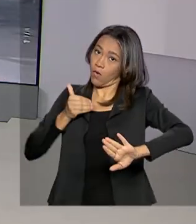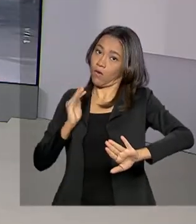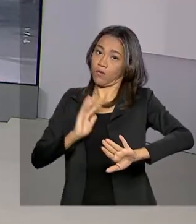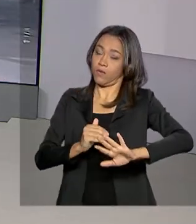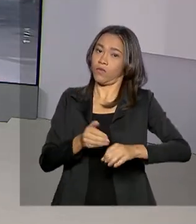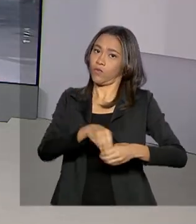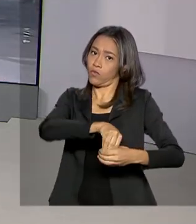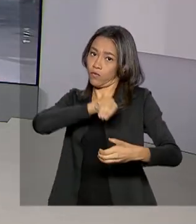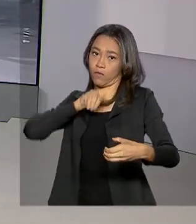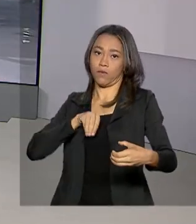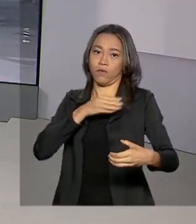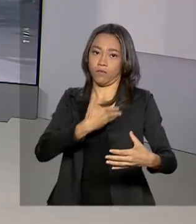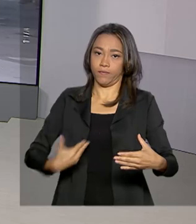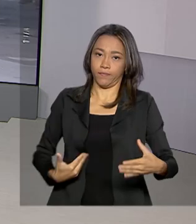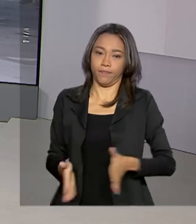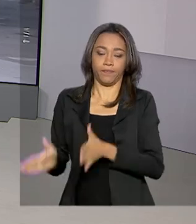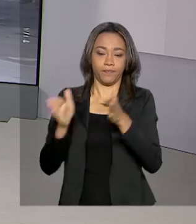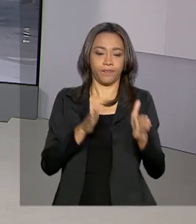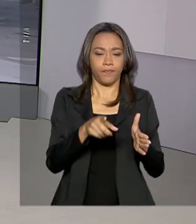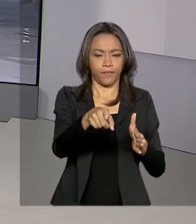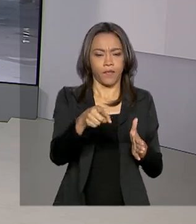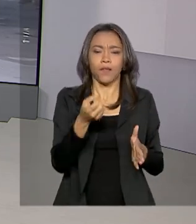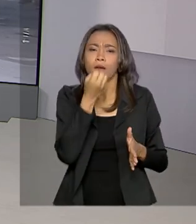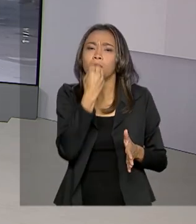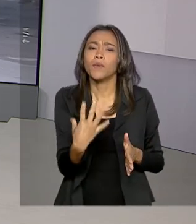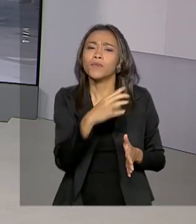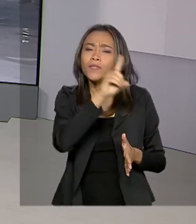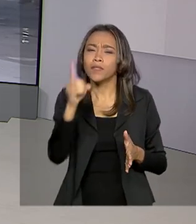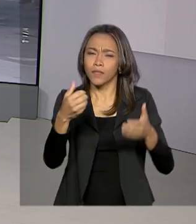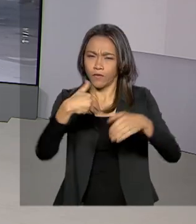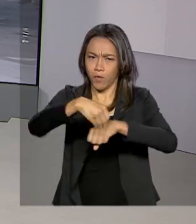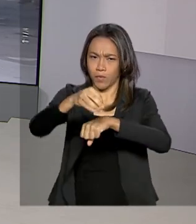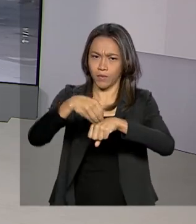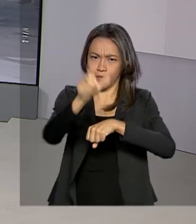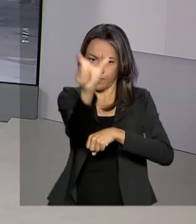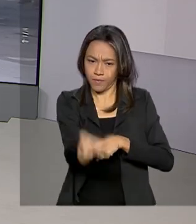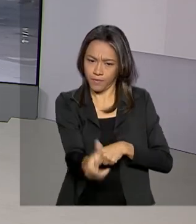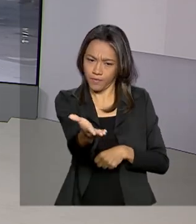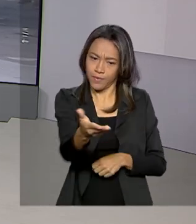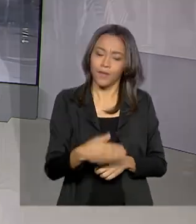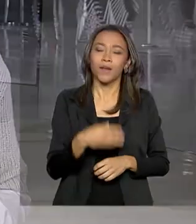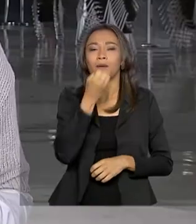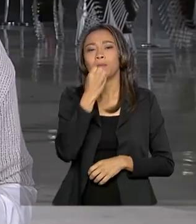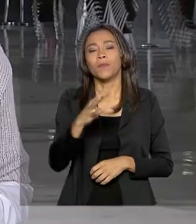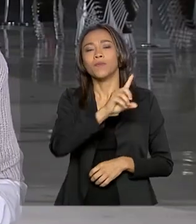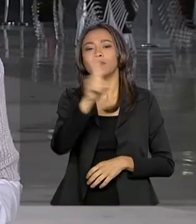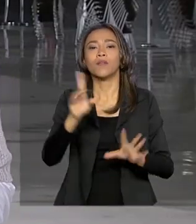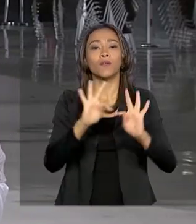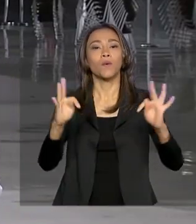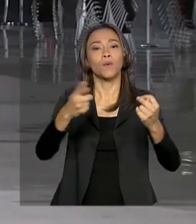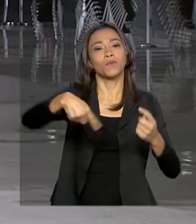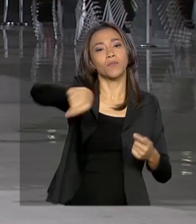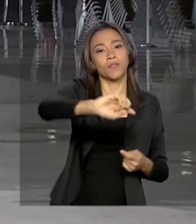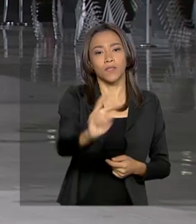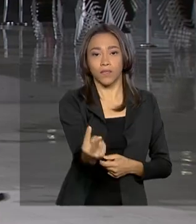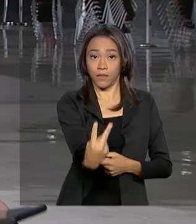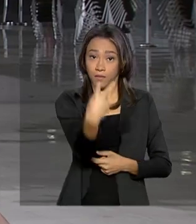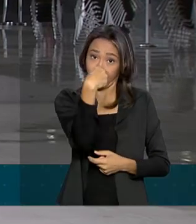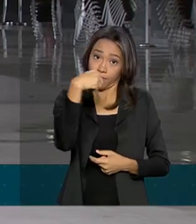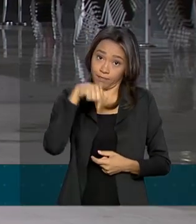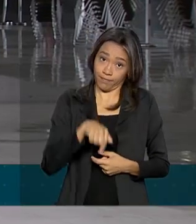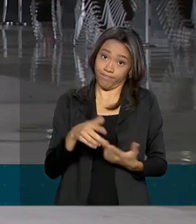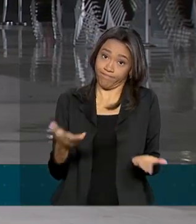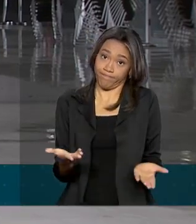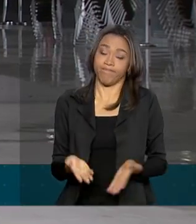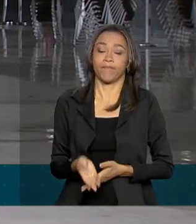detalhes ao vivo com a repórter Luana Karen. Luana, bom dia pra você. Olá, Renata, bom dia a você, bom dia a todos que nos acompanham aqui na TV Brasil. Pois é,